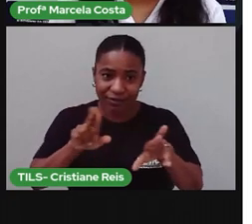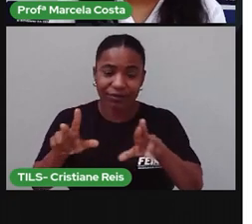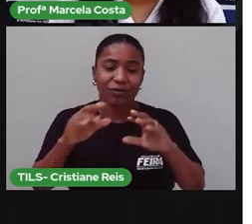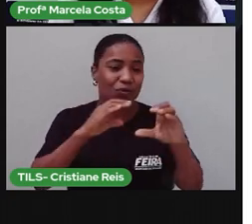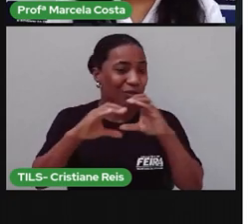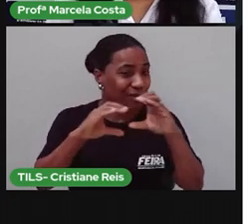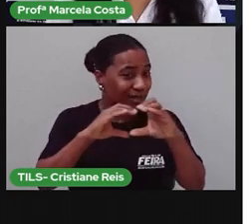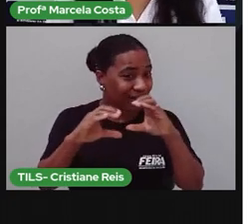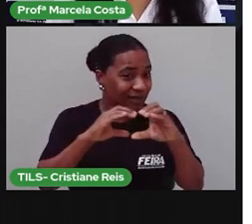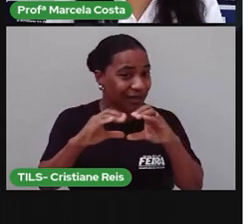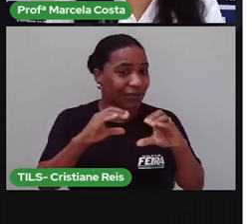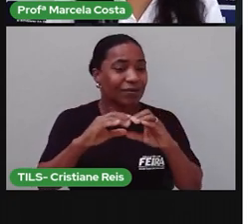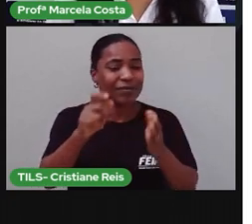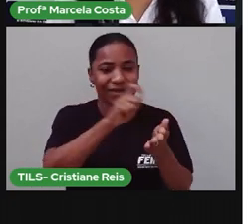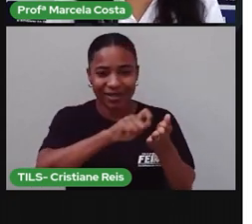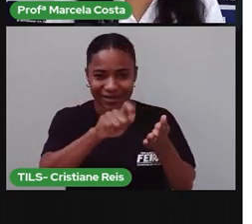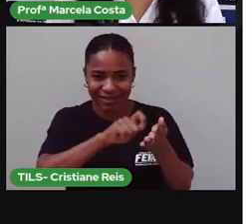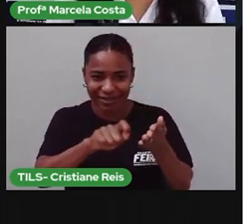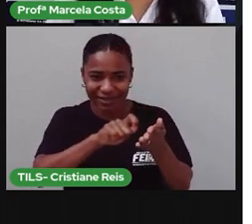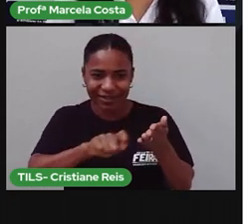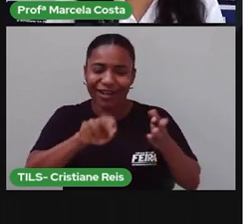escrita, tá bom?